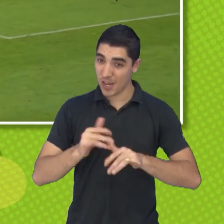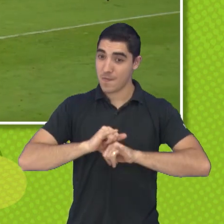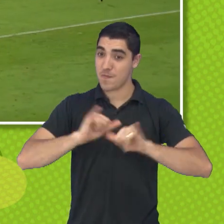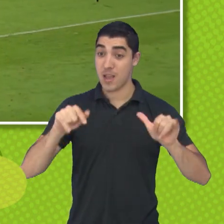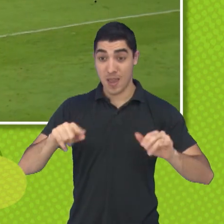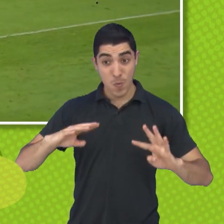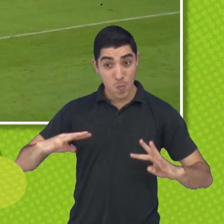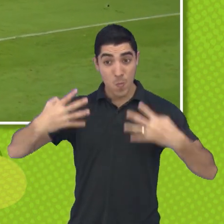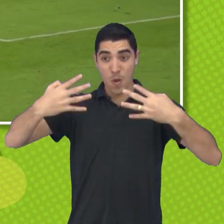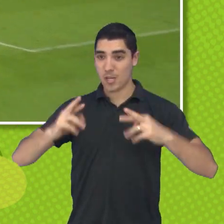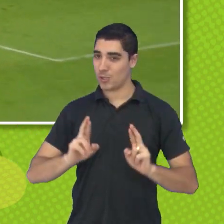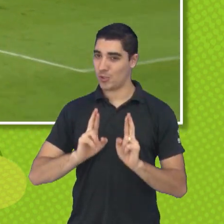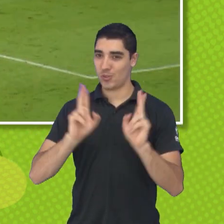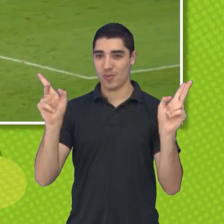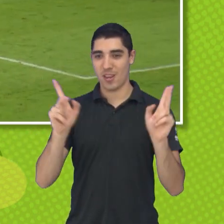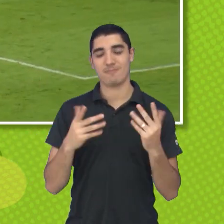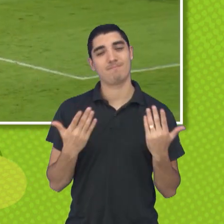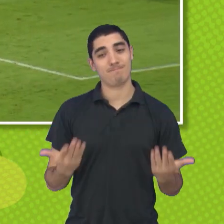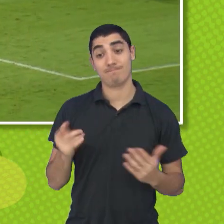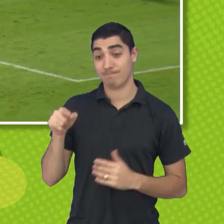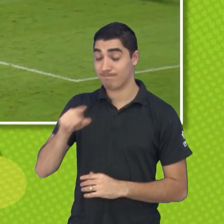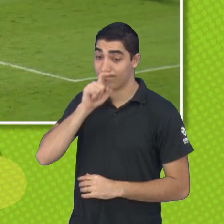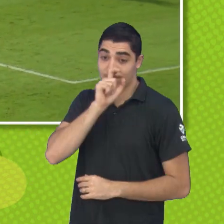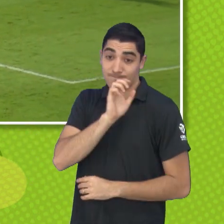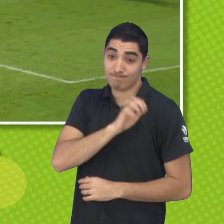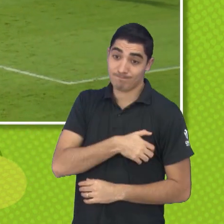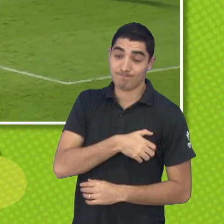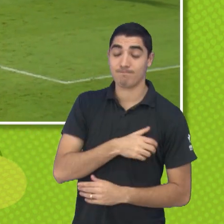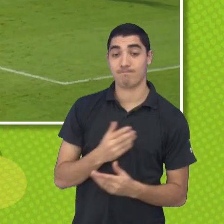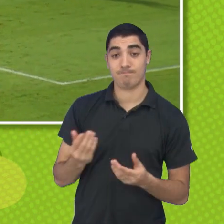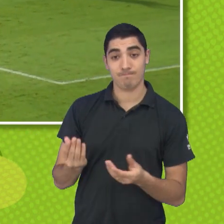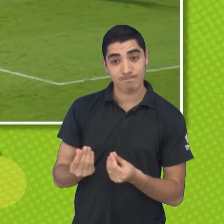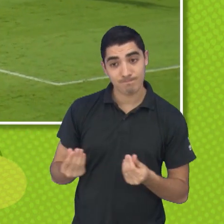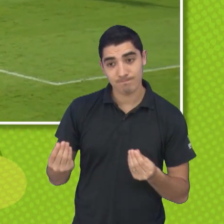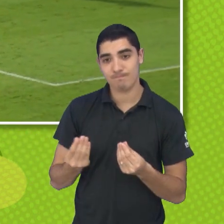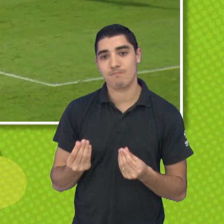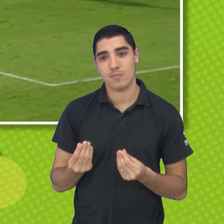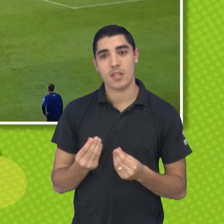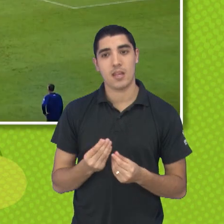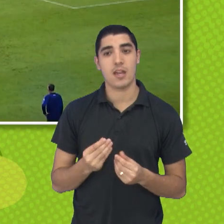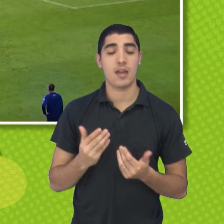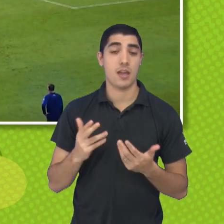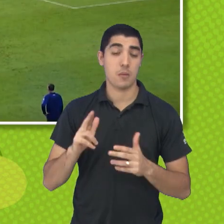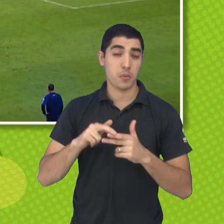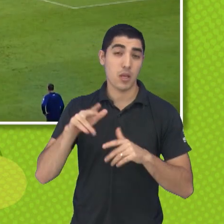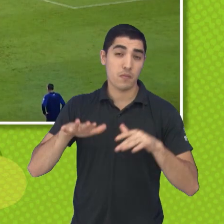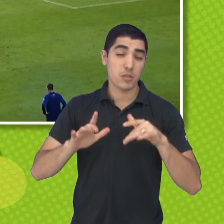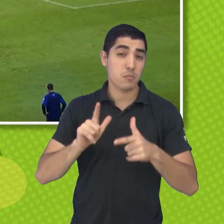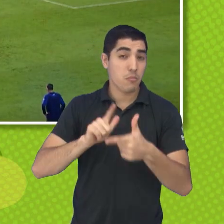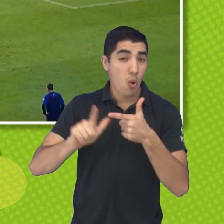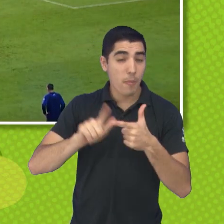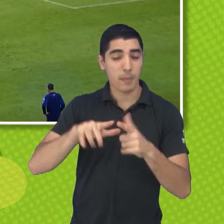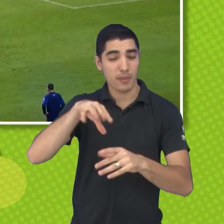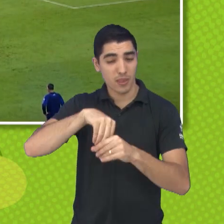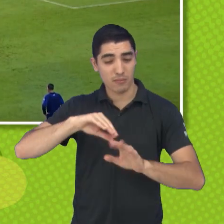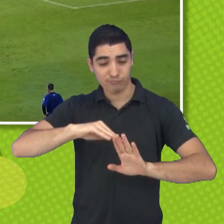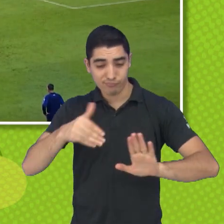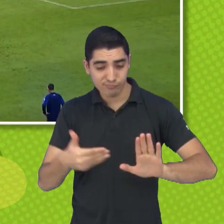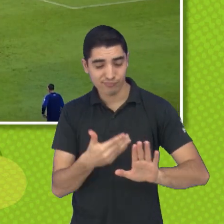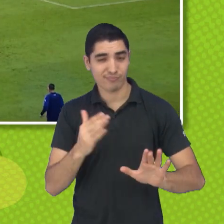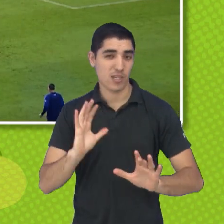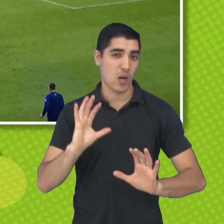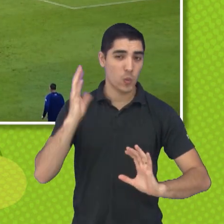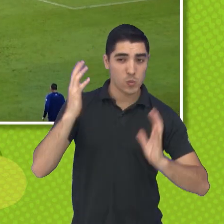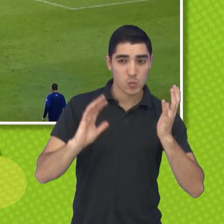campeonato. E o São José parece que, talvez por algumas, até esses anos internas mesmo de elenco, acabou não